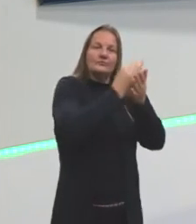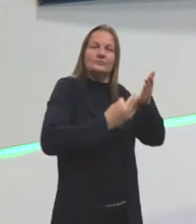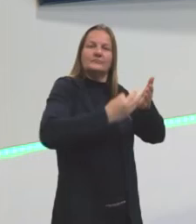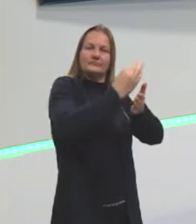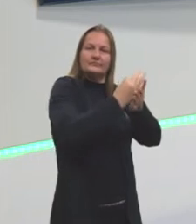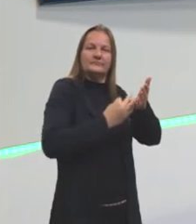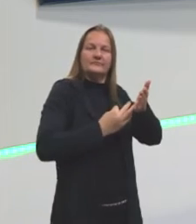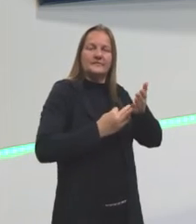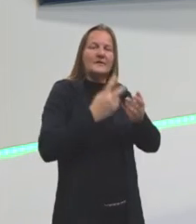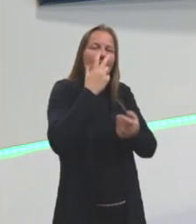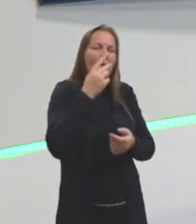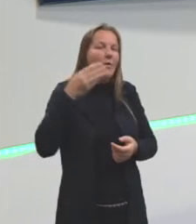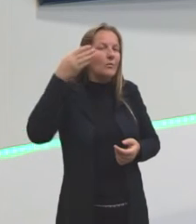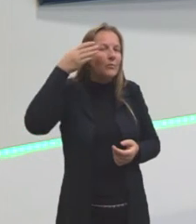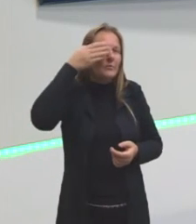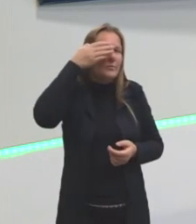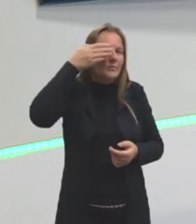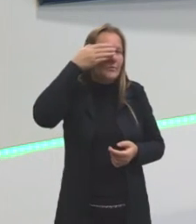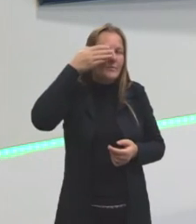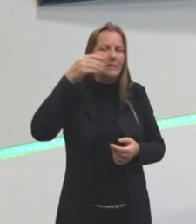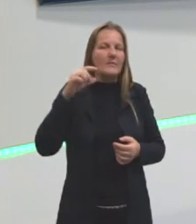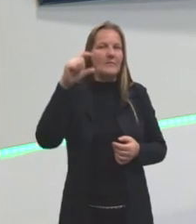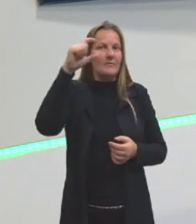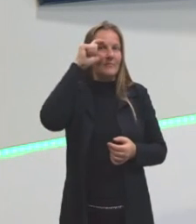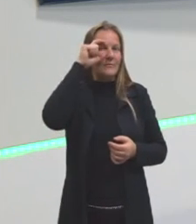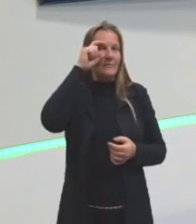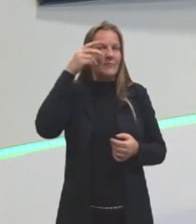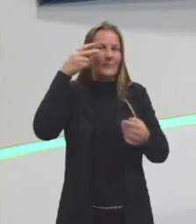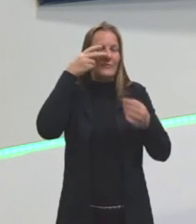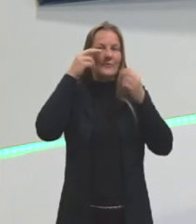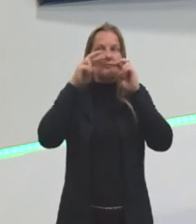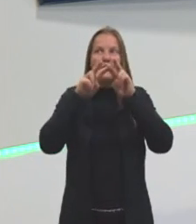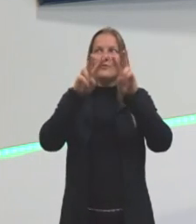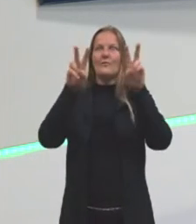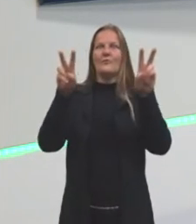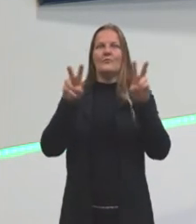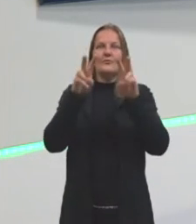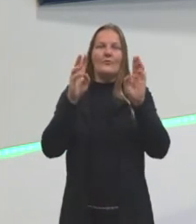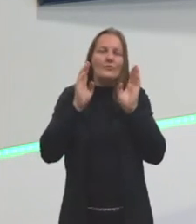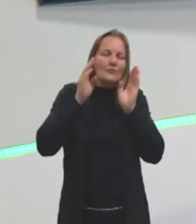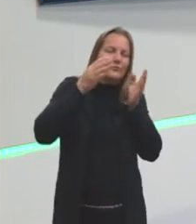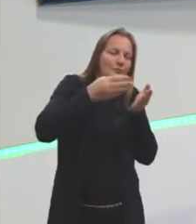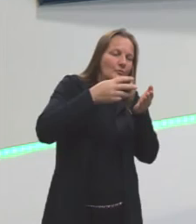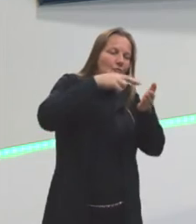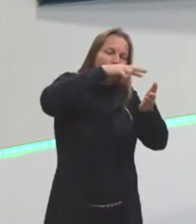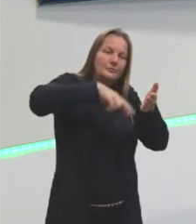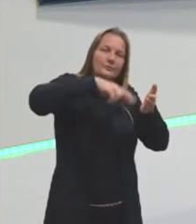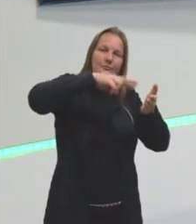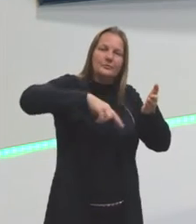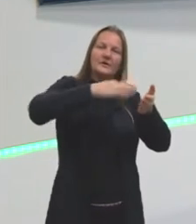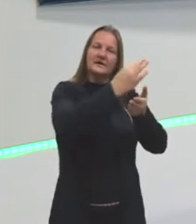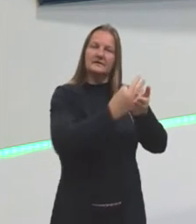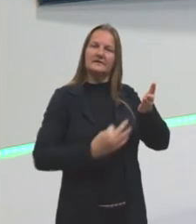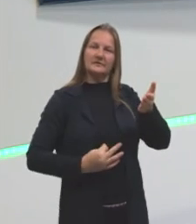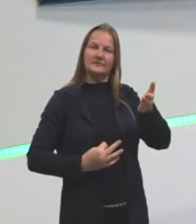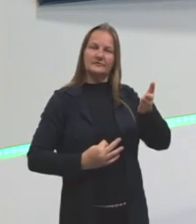se fosse uma lente, um óculos que eu coloco para direcionar o meu olhar para aquilo.